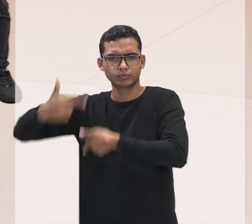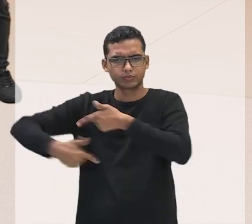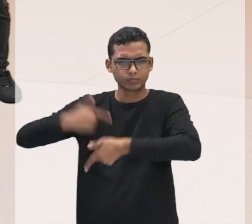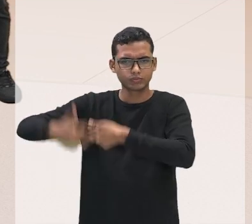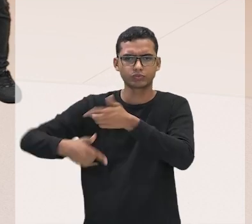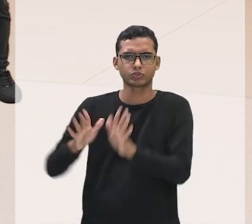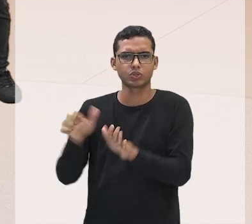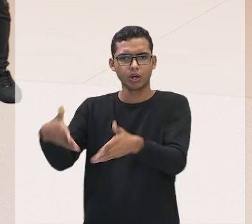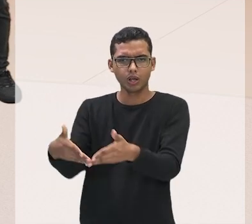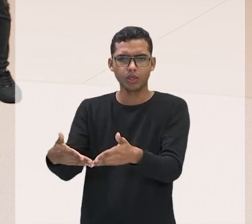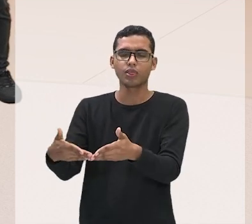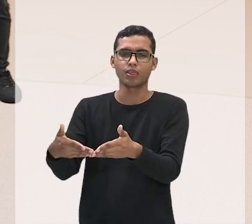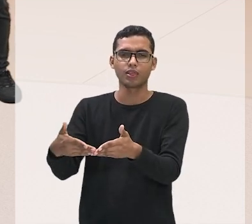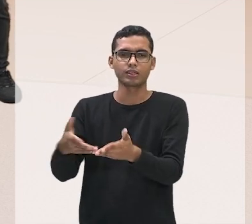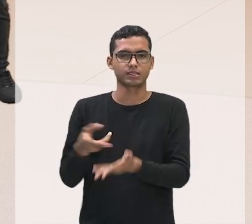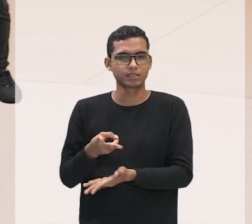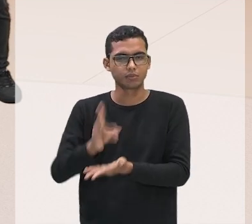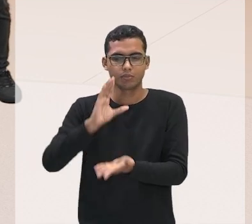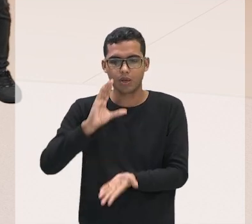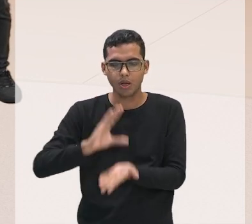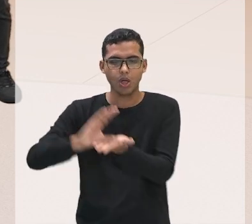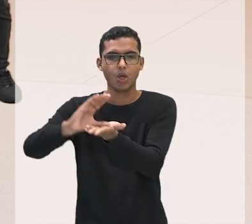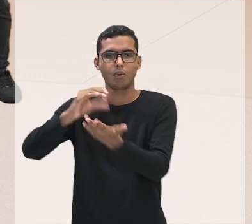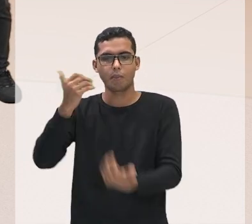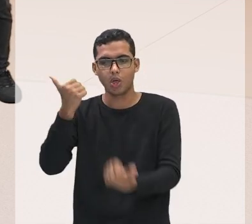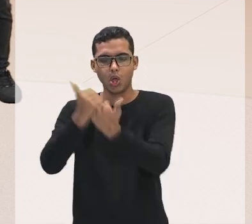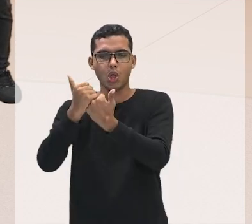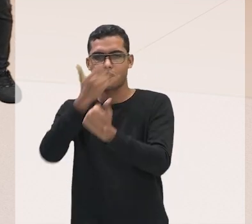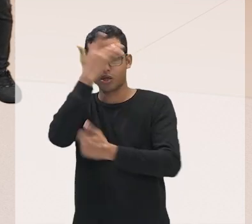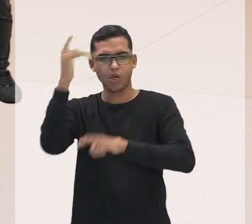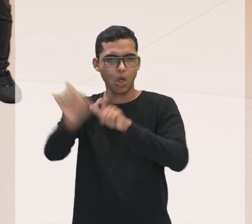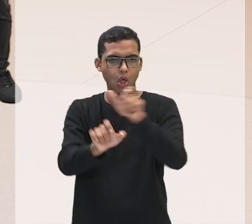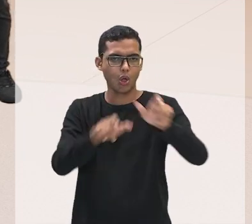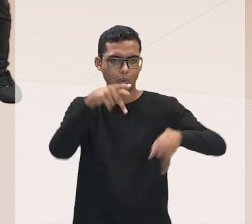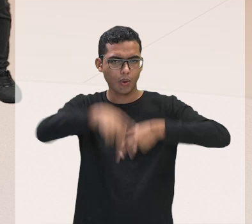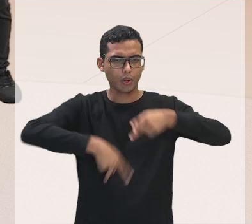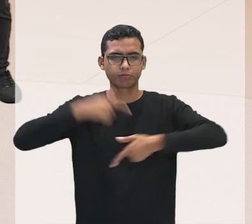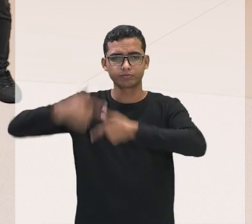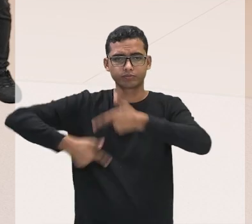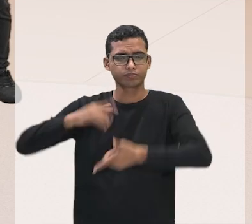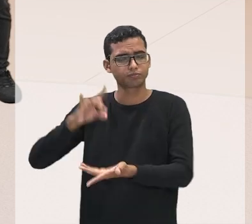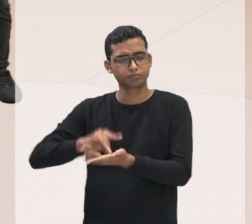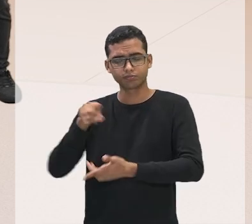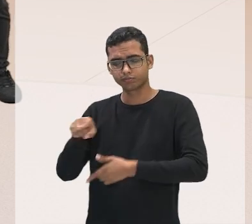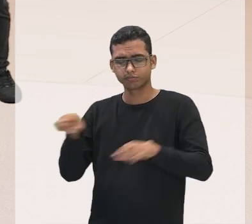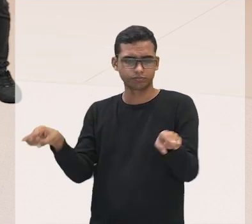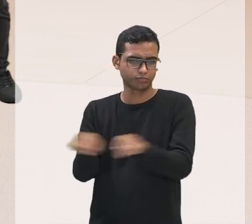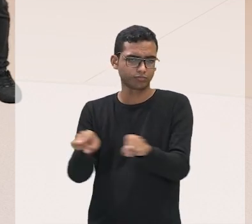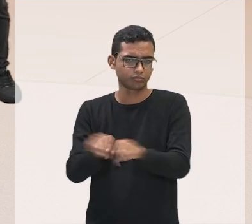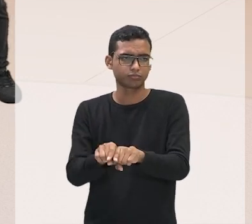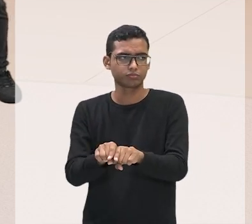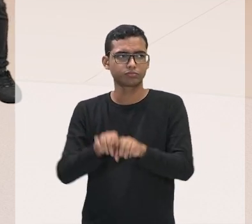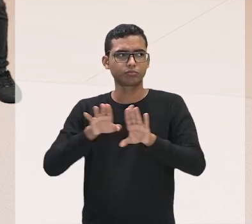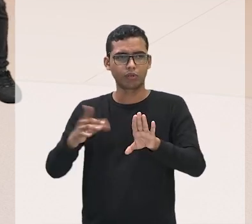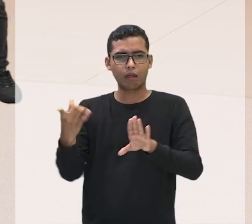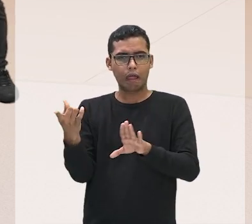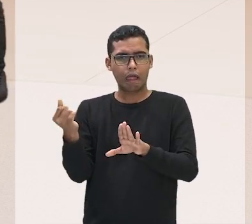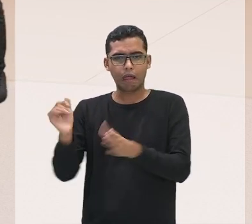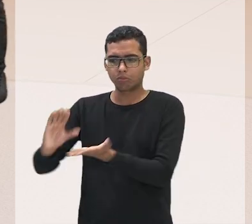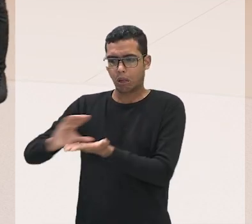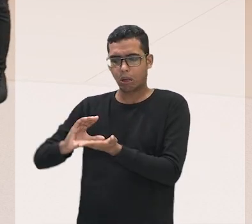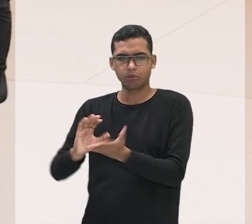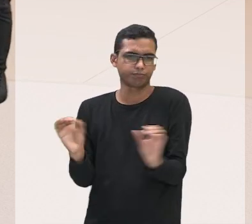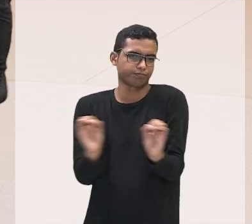beneficentes, né? Então, esse tipo de pessoa também realiza um trabalho, também são pessoas ocupadas, só que não recebem salário.